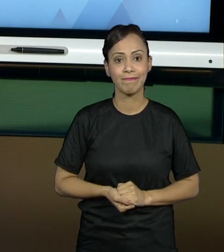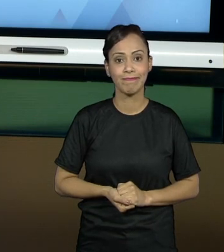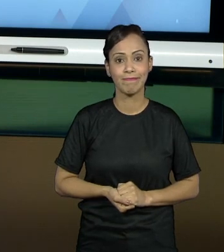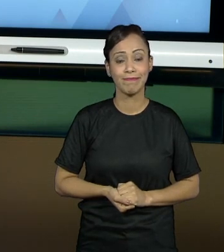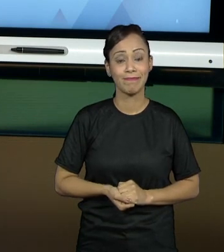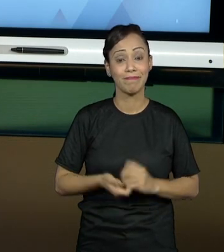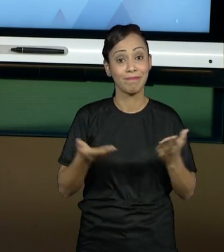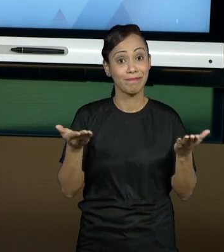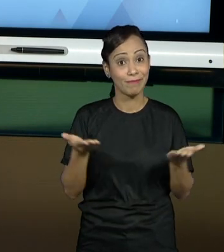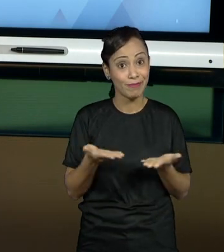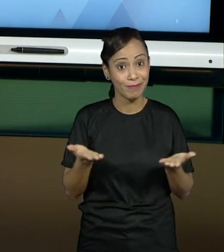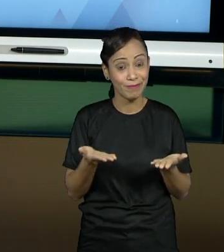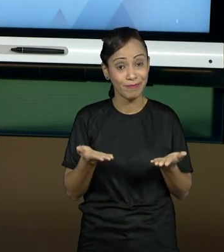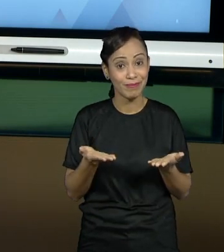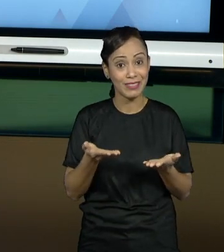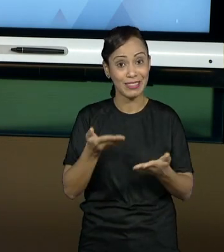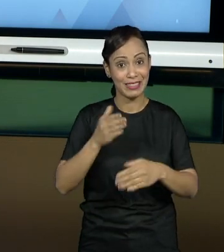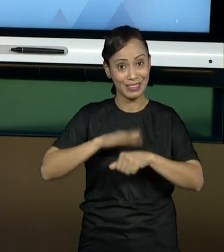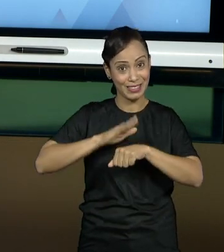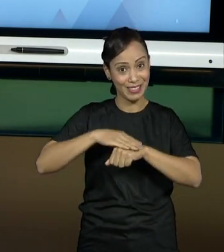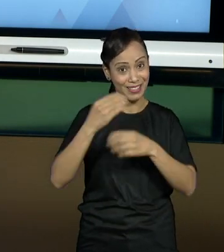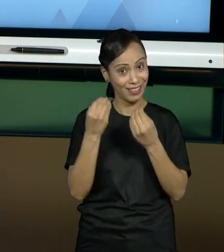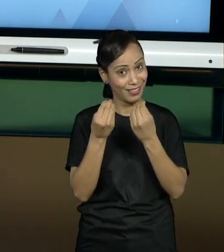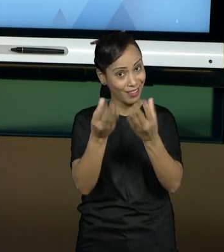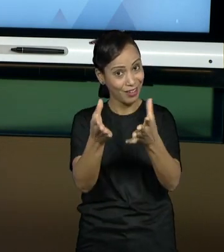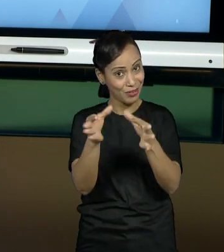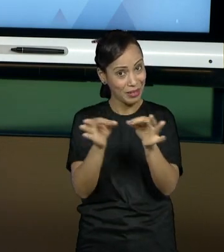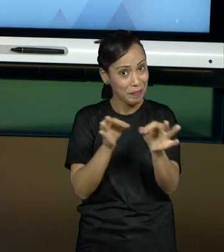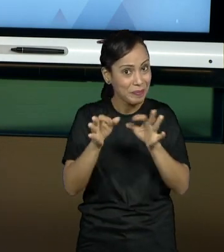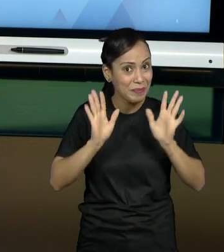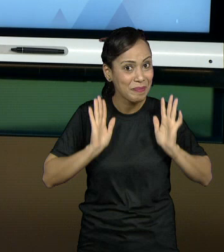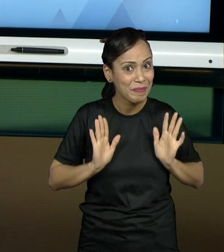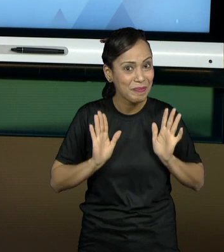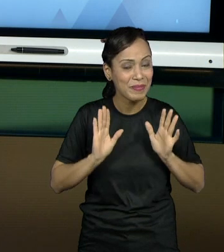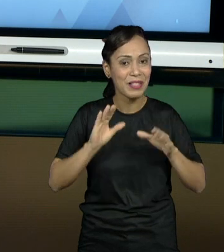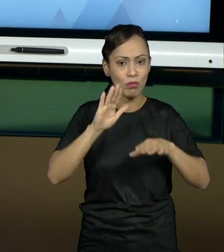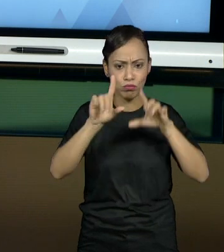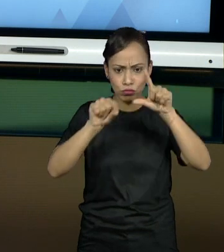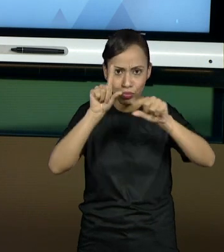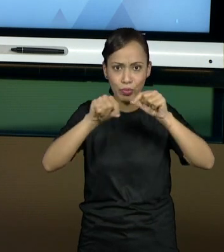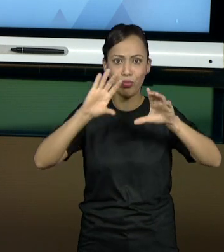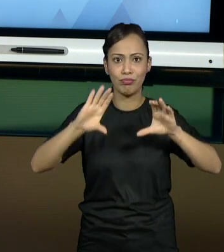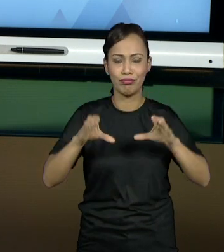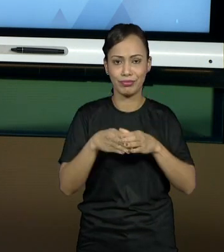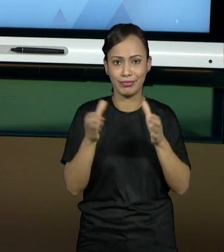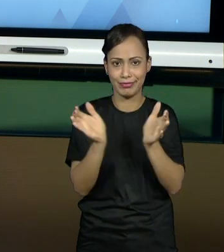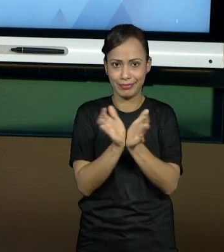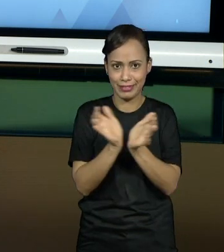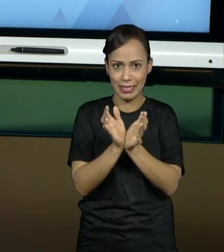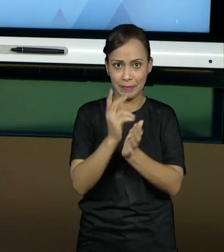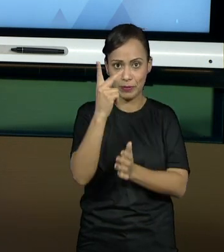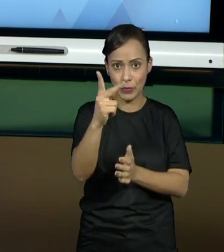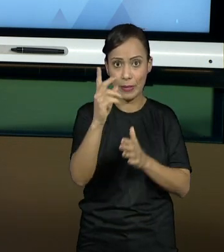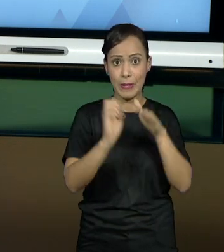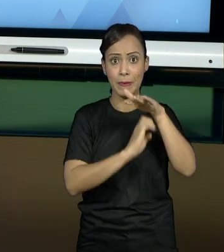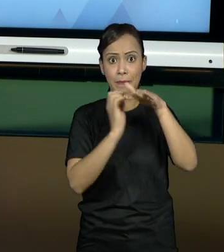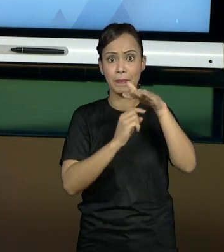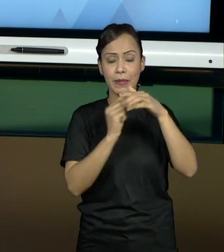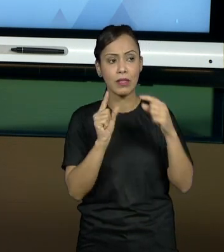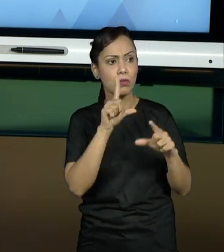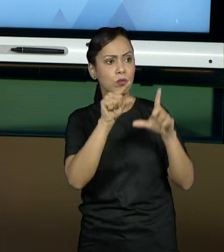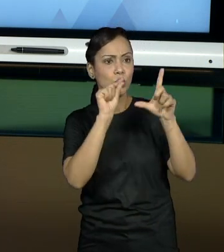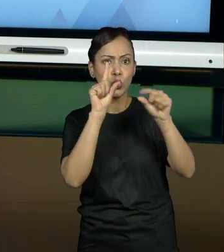Agora, o trabalho é com vocês. Reúnam a equipe, escolham a empresa, escolham a